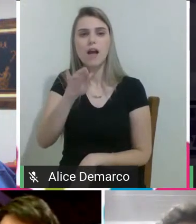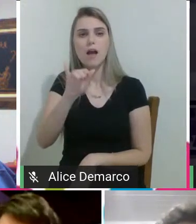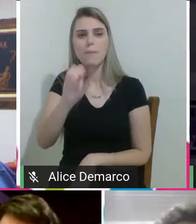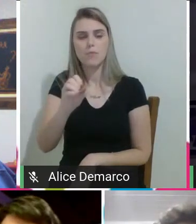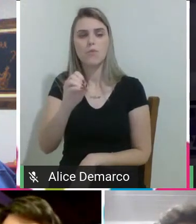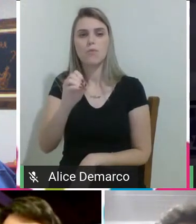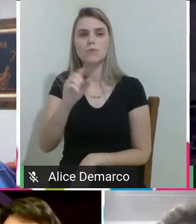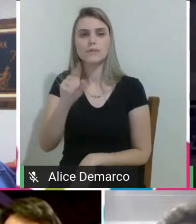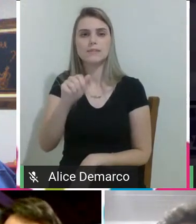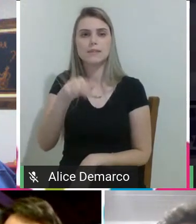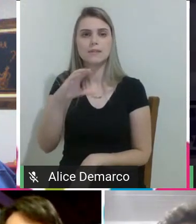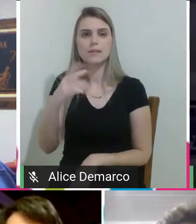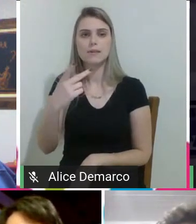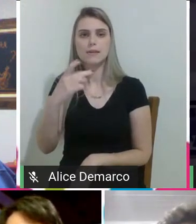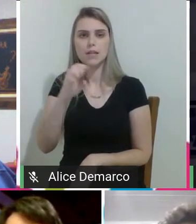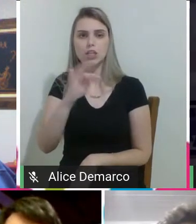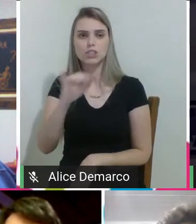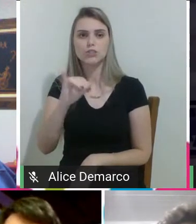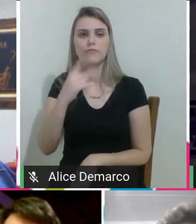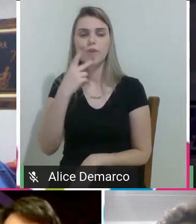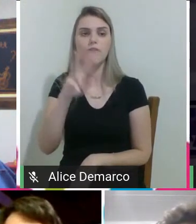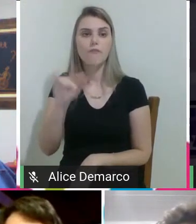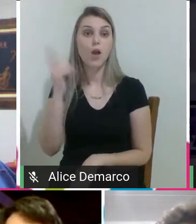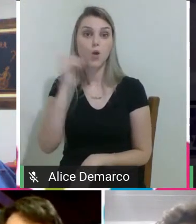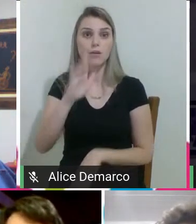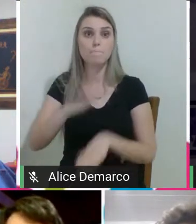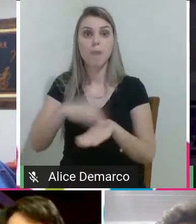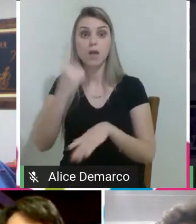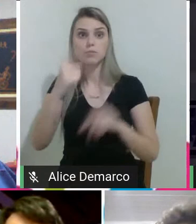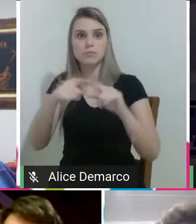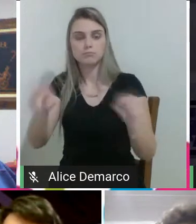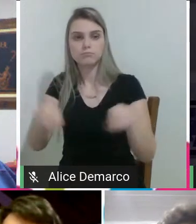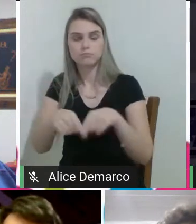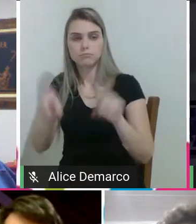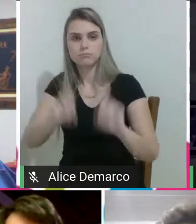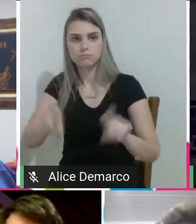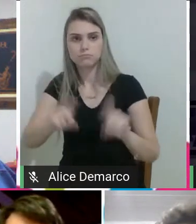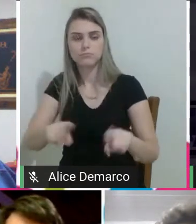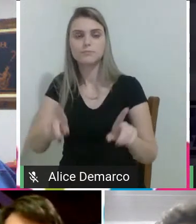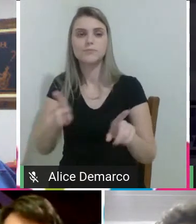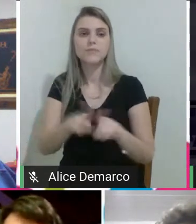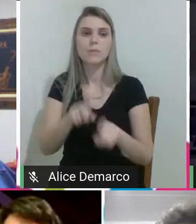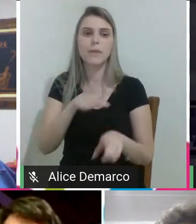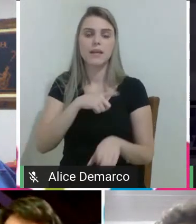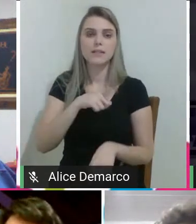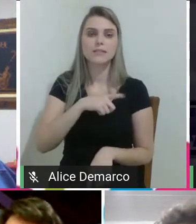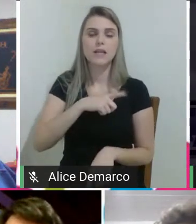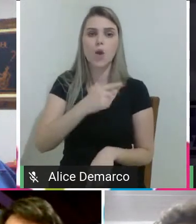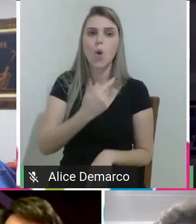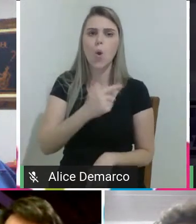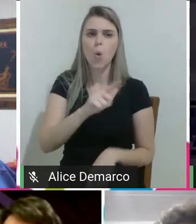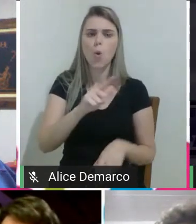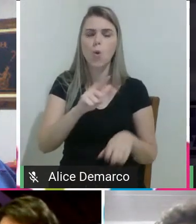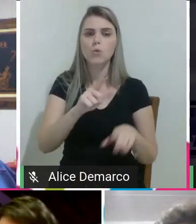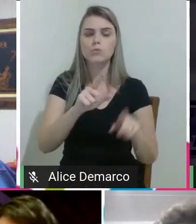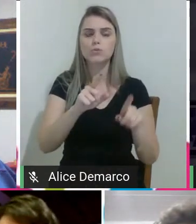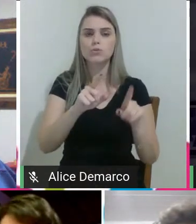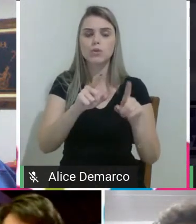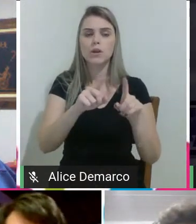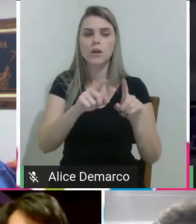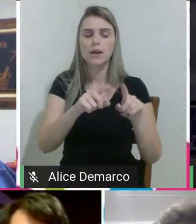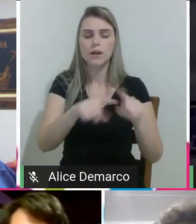provavelmente para o próximo ano. Temos um laboratório IFMaker, né, que é um conceito de aprender fazendo.